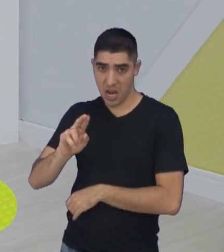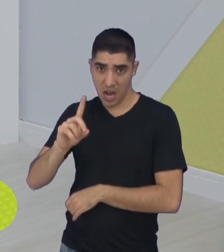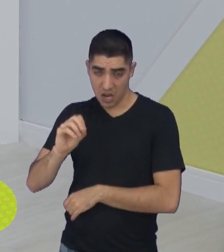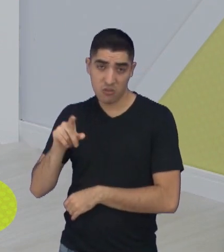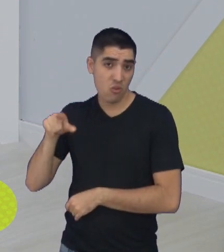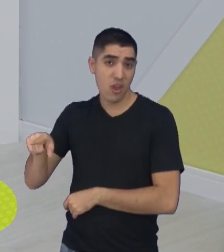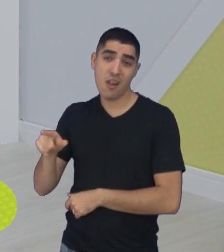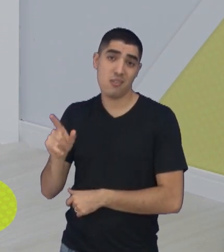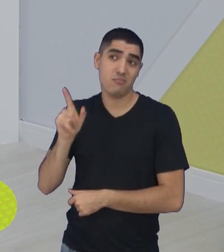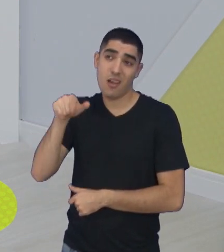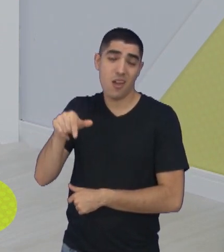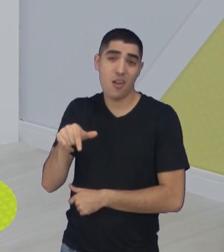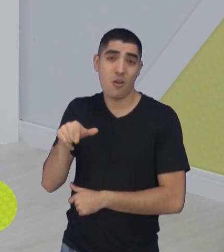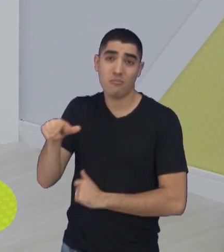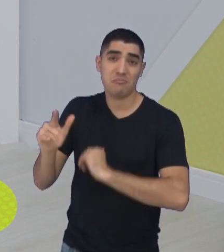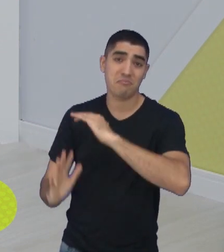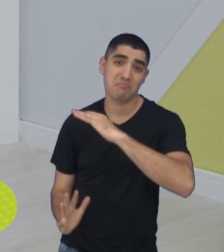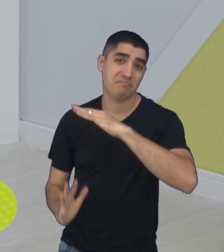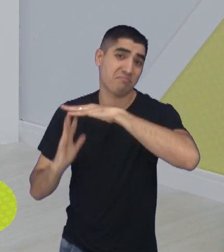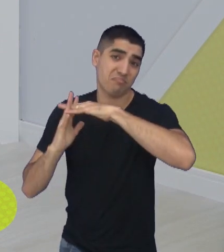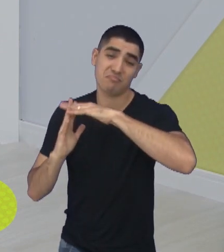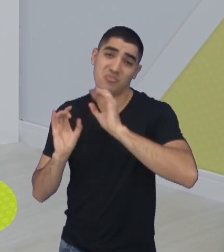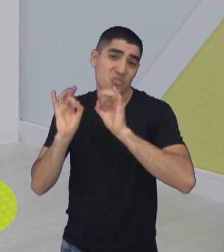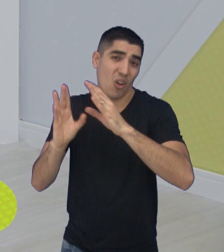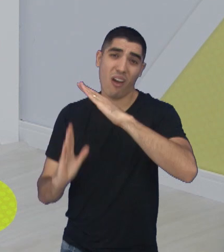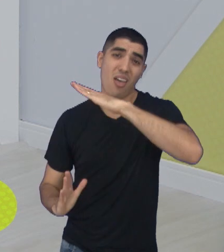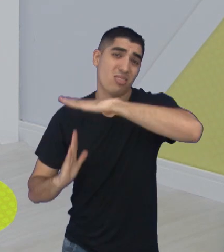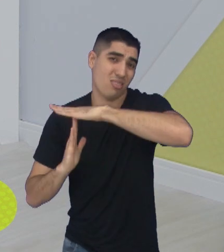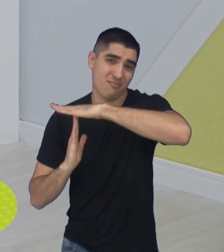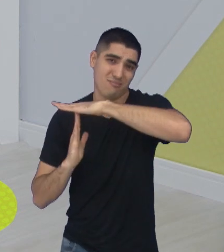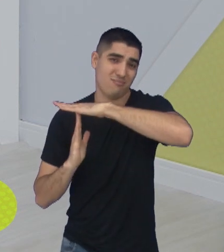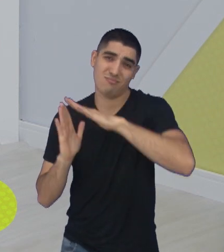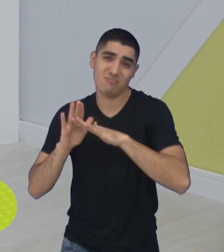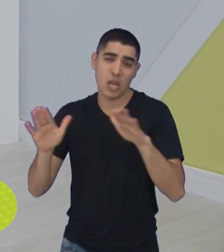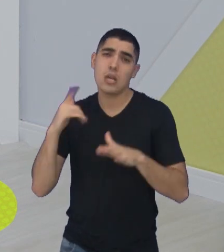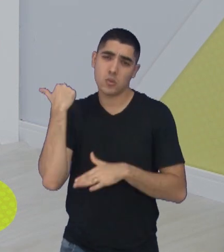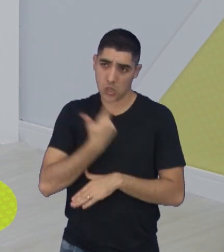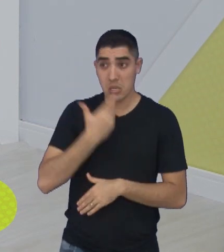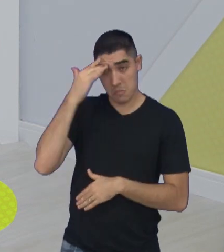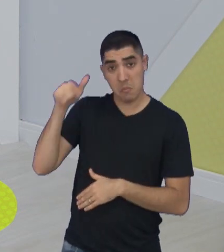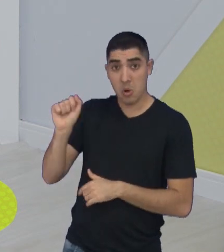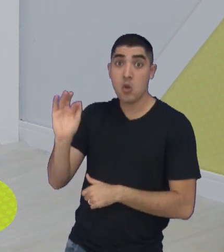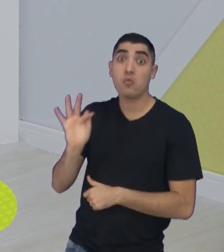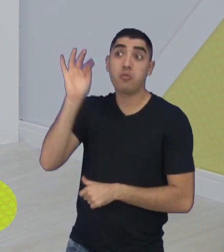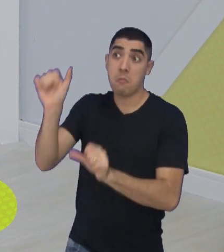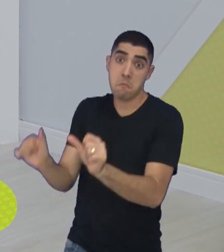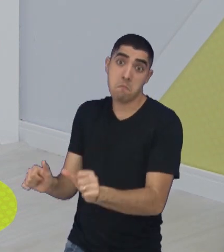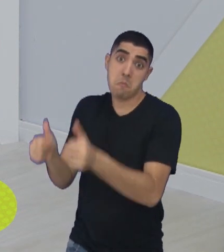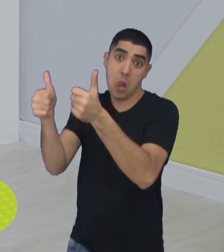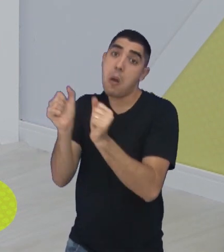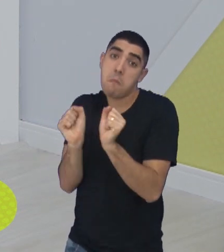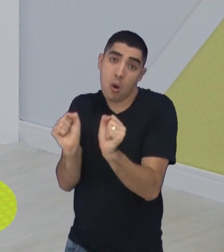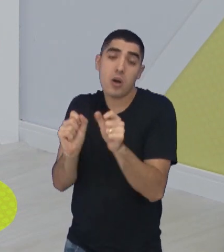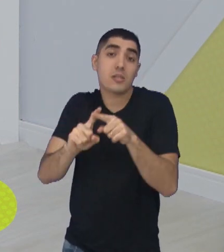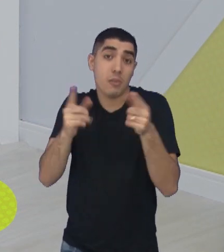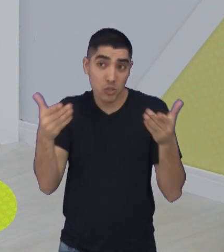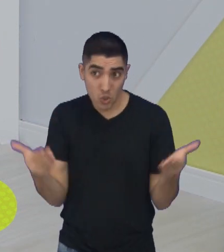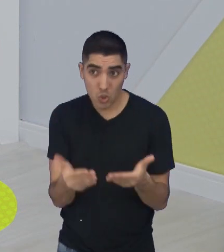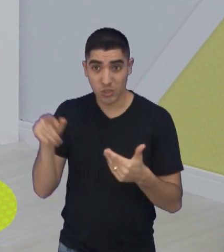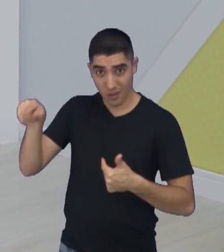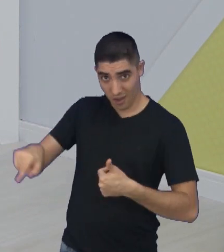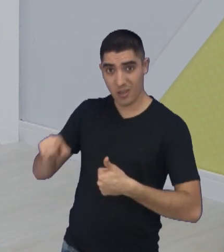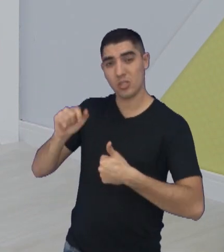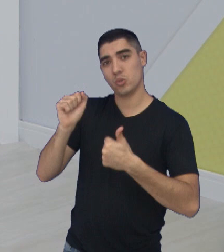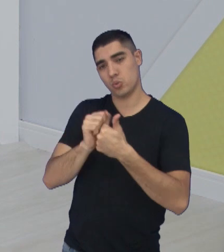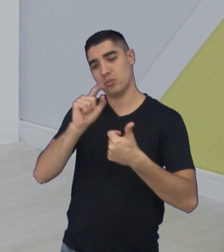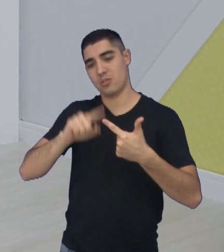técnico de Série A do Campeonato Brasileiro, e a gente torce por isso, a gente sabe que é um cara trabalhador, mas acho que neste momento, tanto ele quanto o Edmar Costa, eles